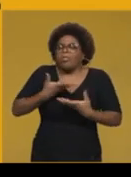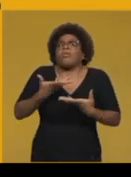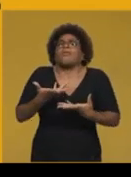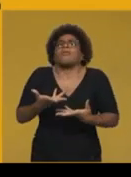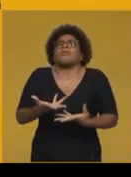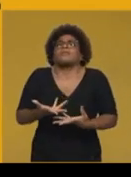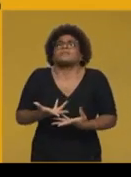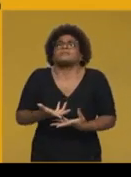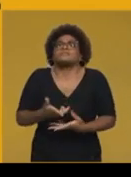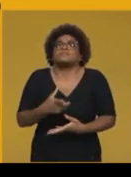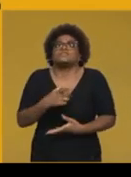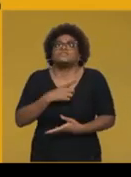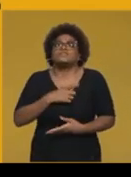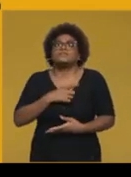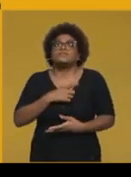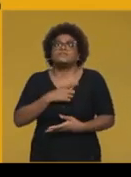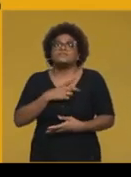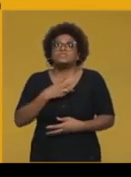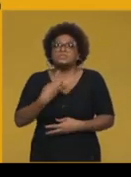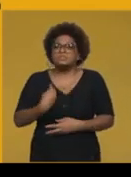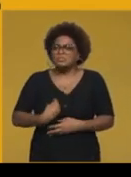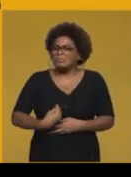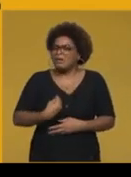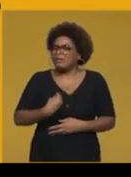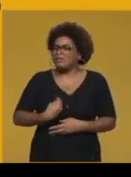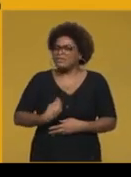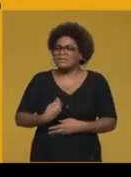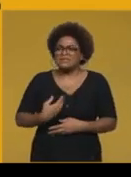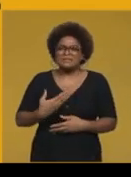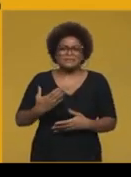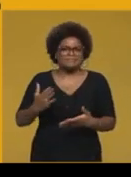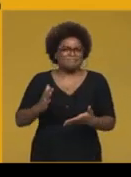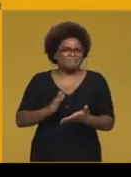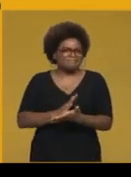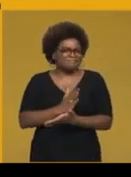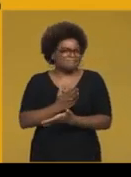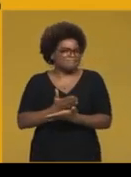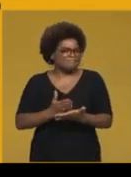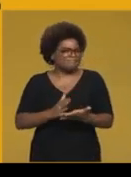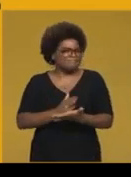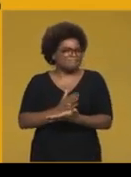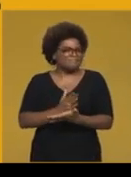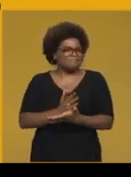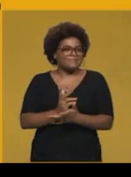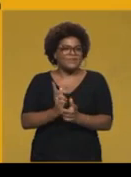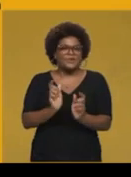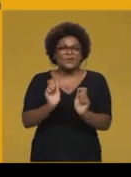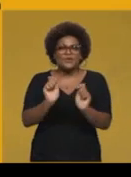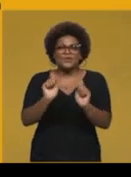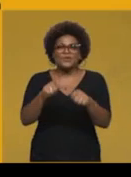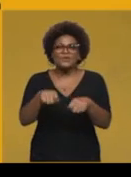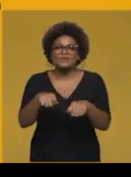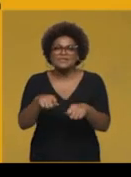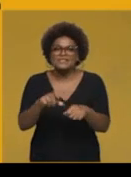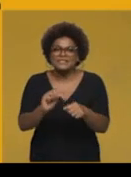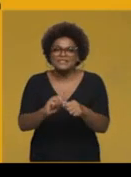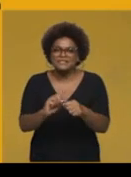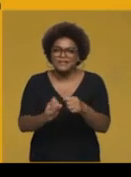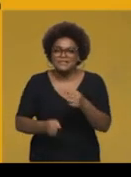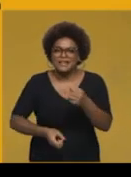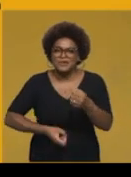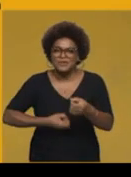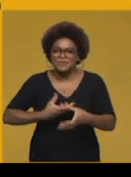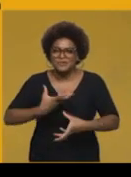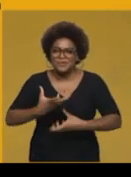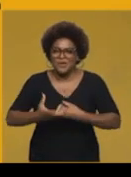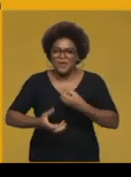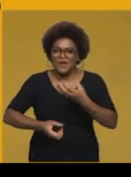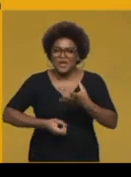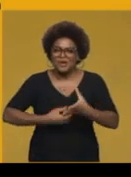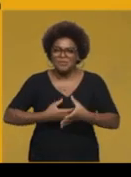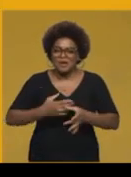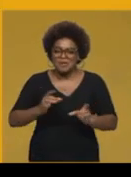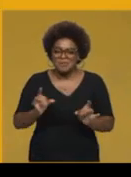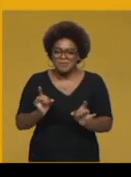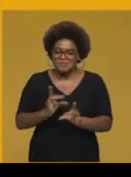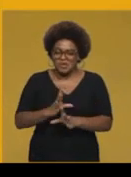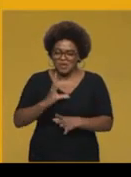besta. Desta vez o poema saiu sem esforço, como se já estivesse pronto dentro de mim.